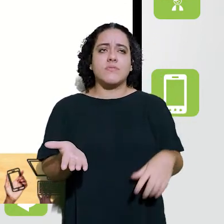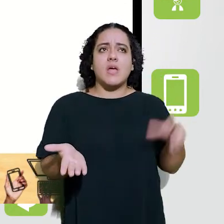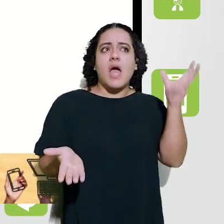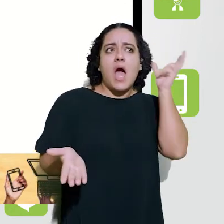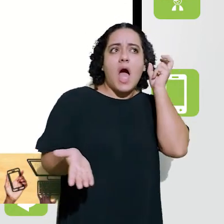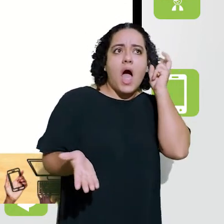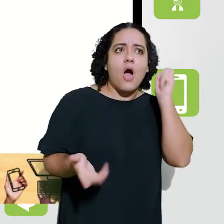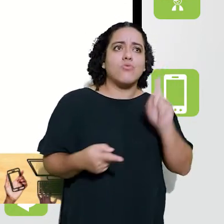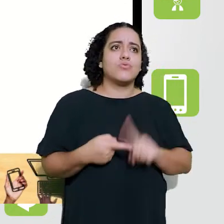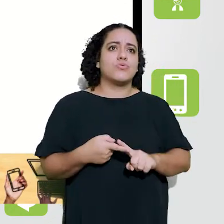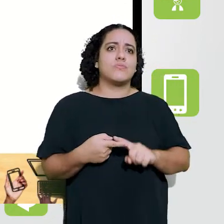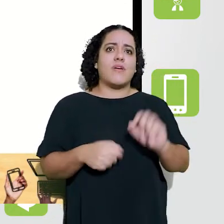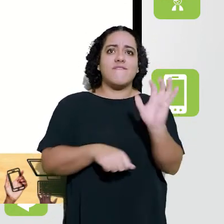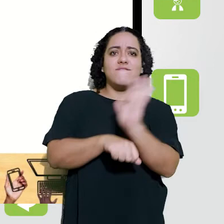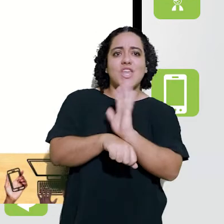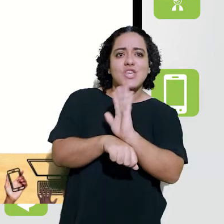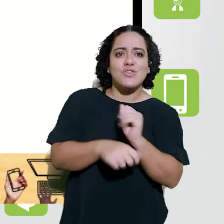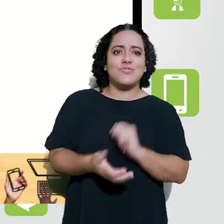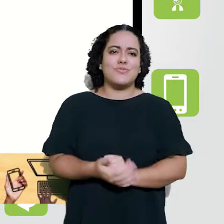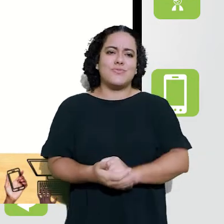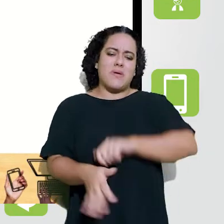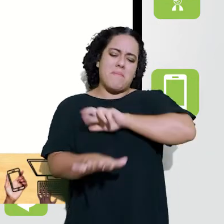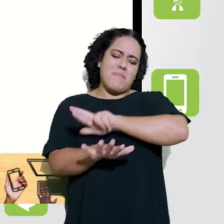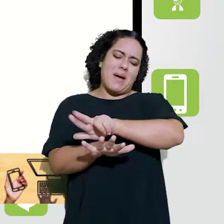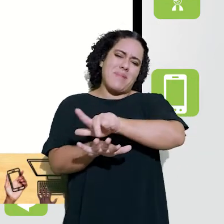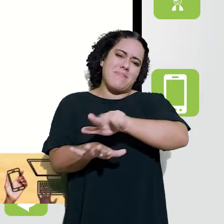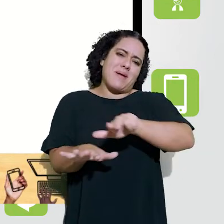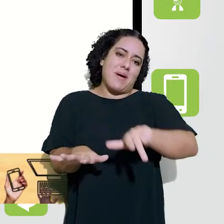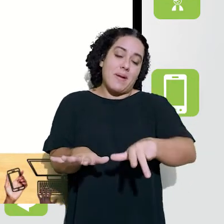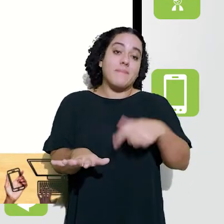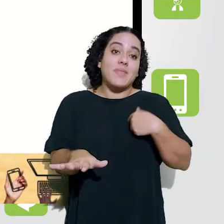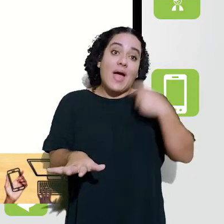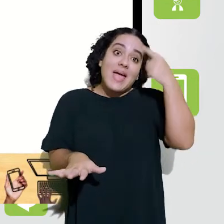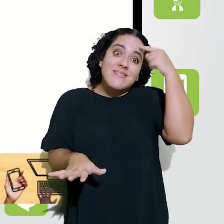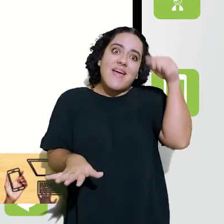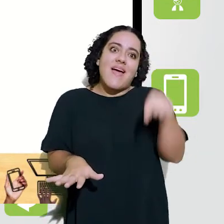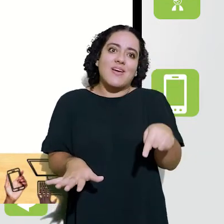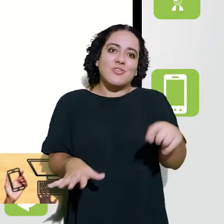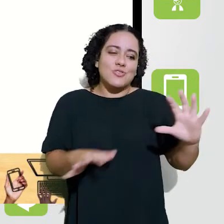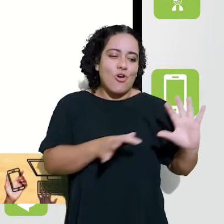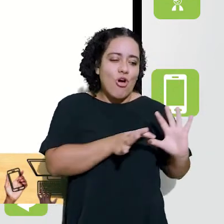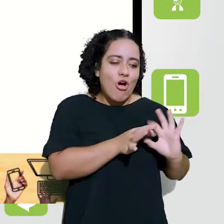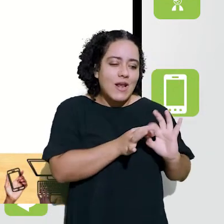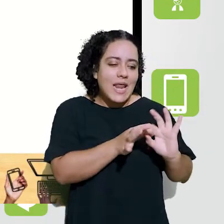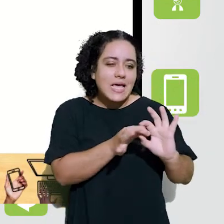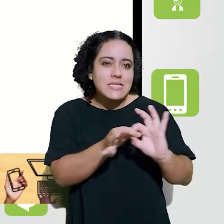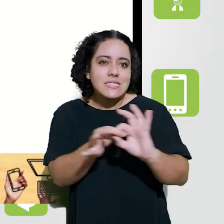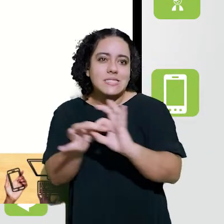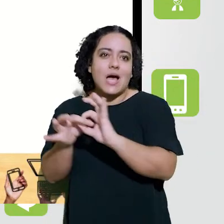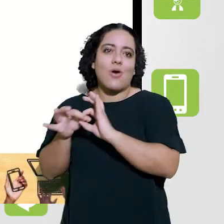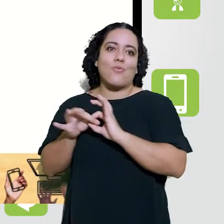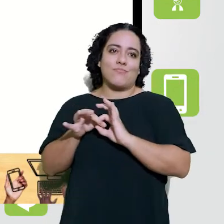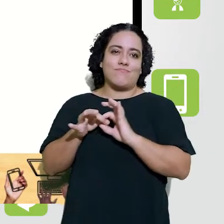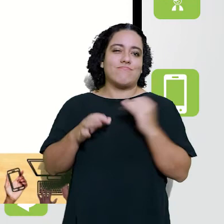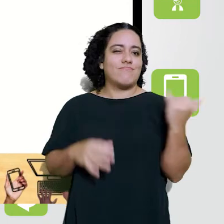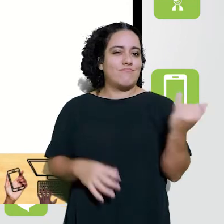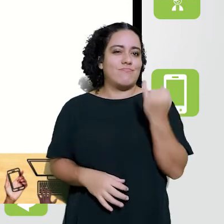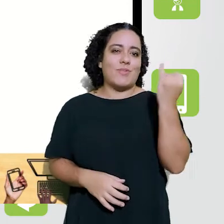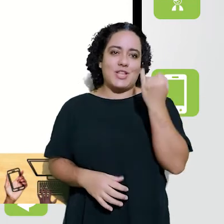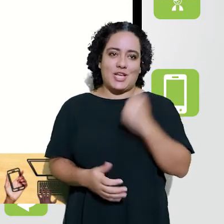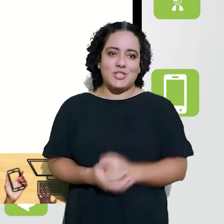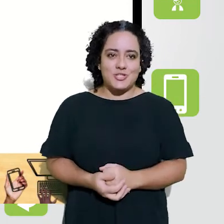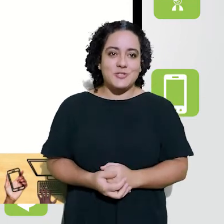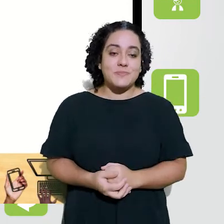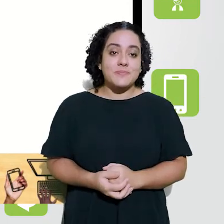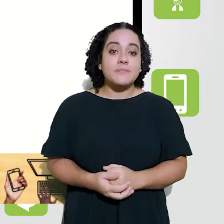o livro, sem o áudio, sem o vídeo e assim por diante. Então, é essa a ideia, toda essa